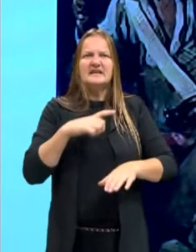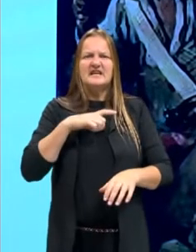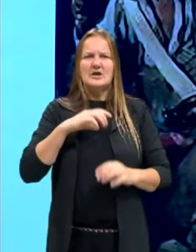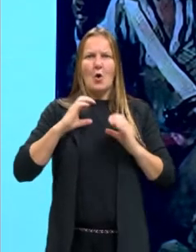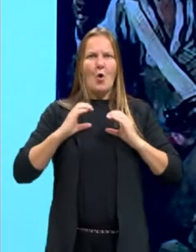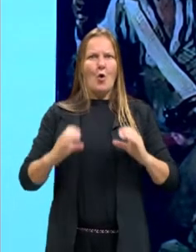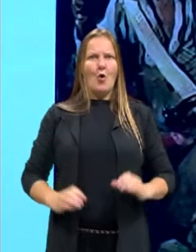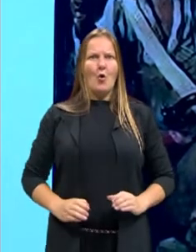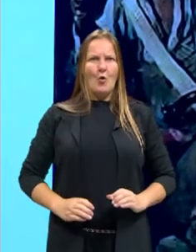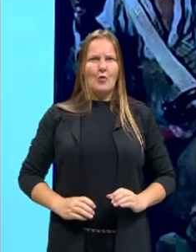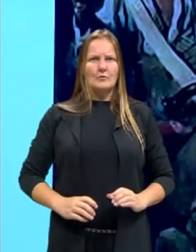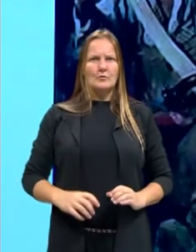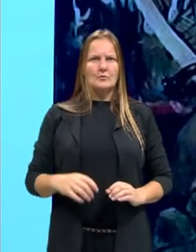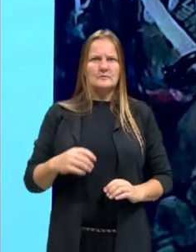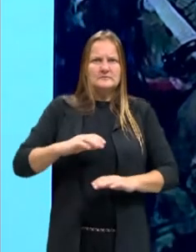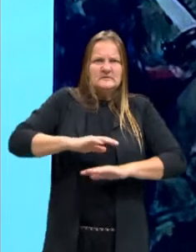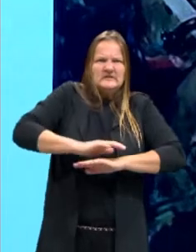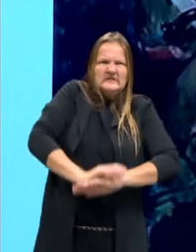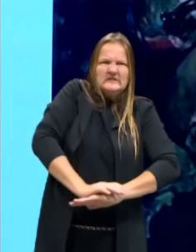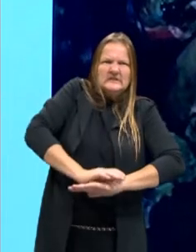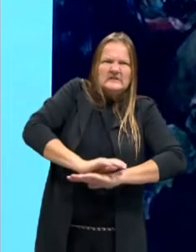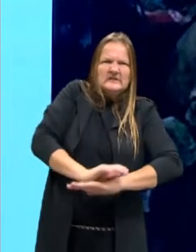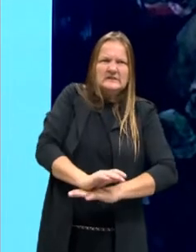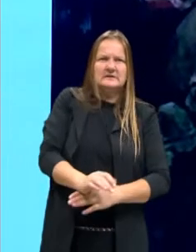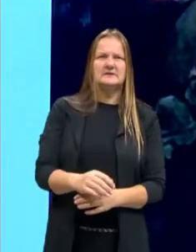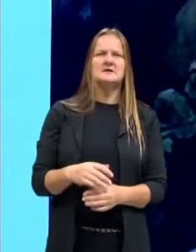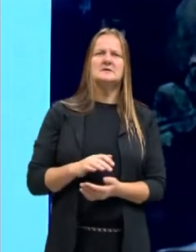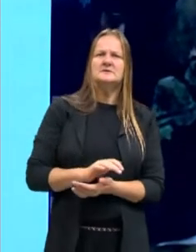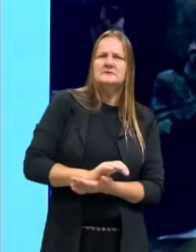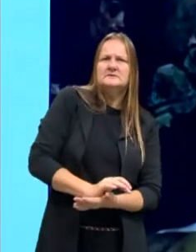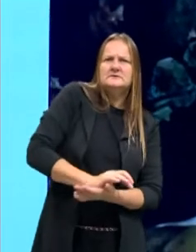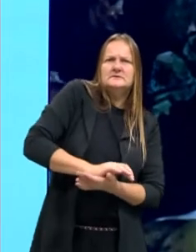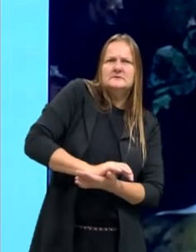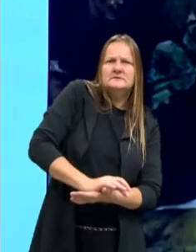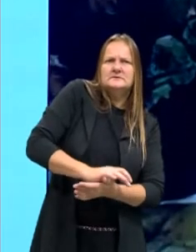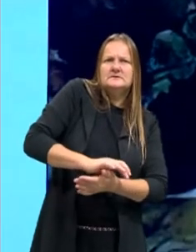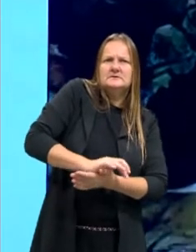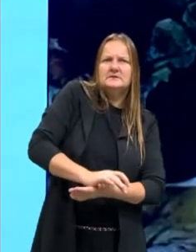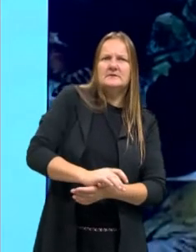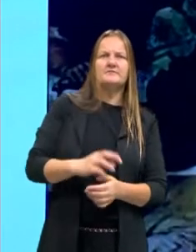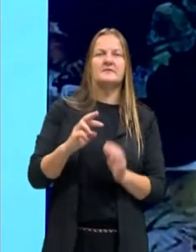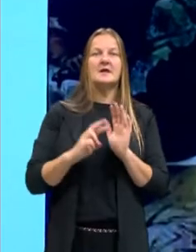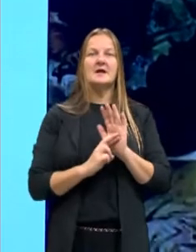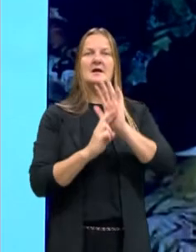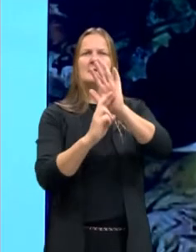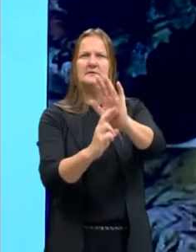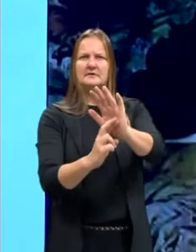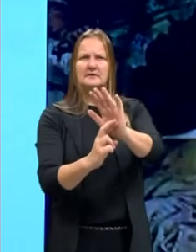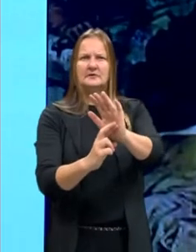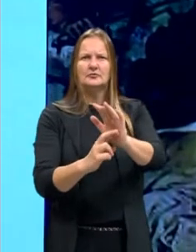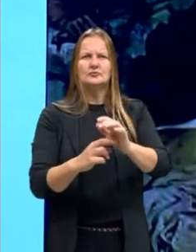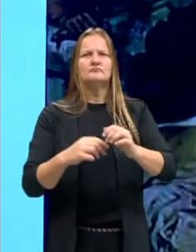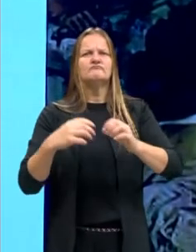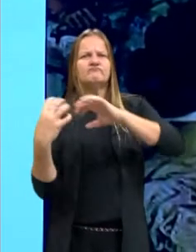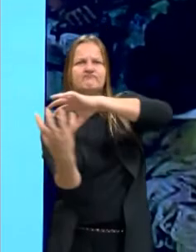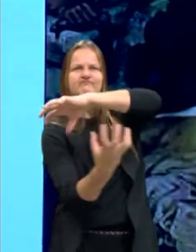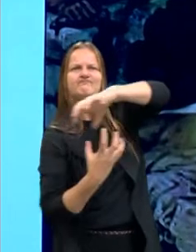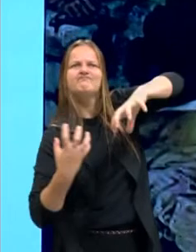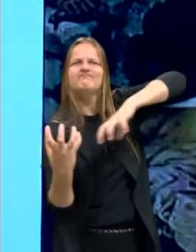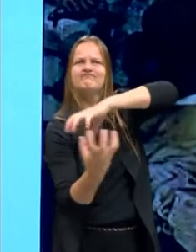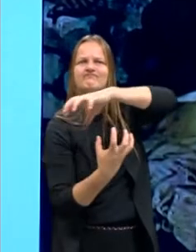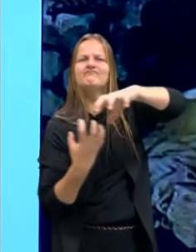Então, a Liberdade, ela está pisando em corpos, nos representando esta revolução,